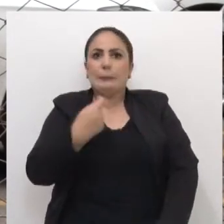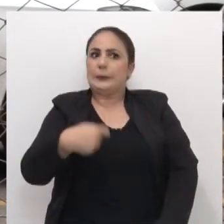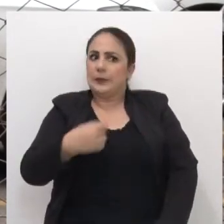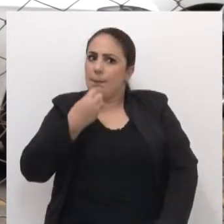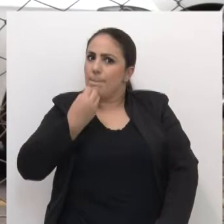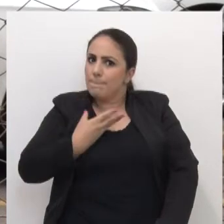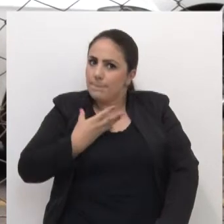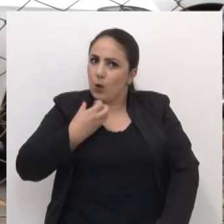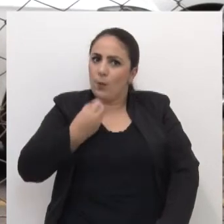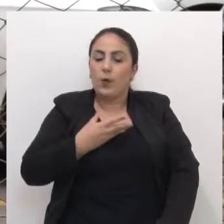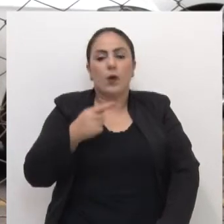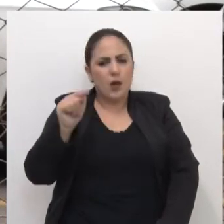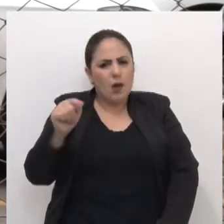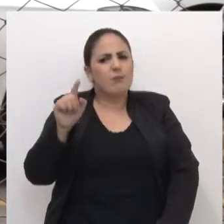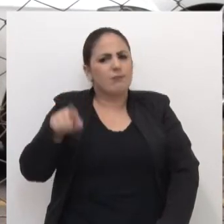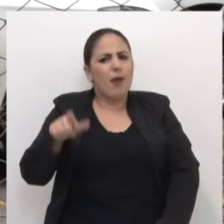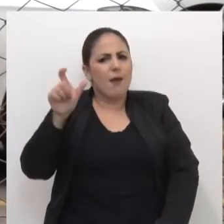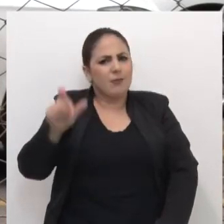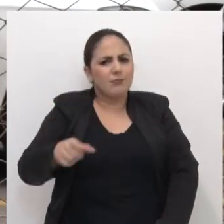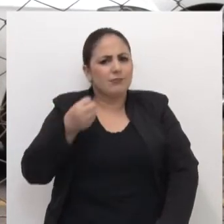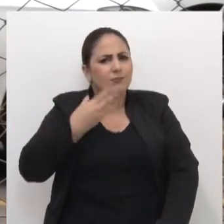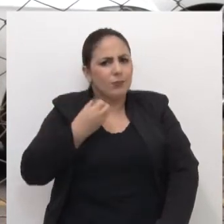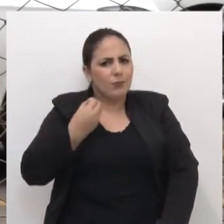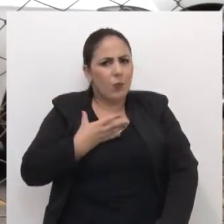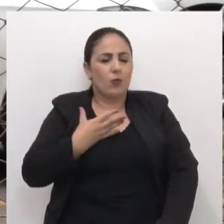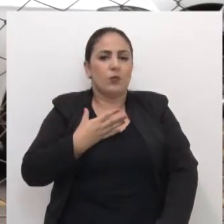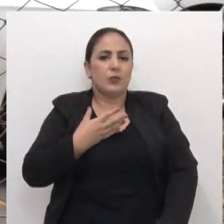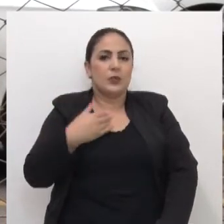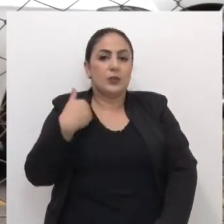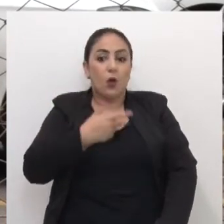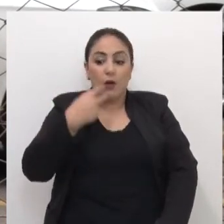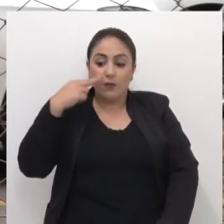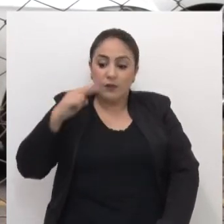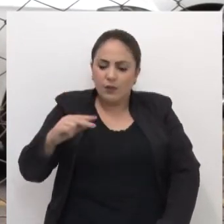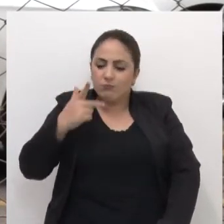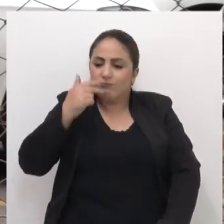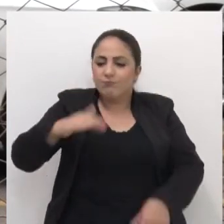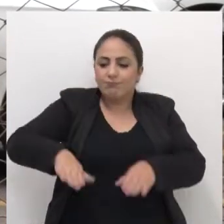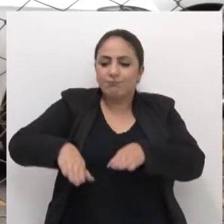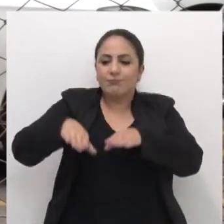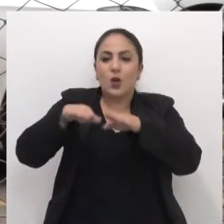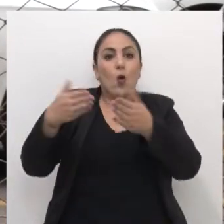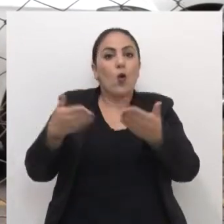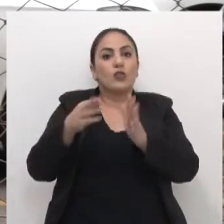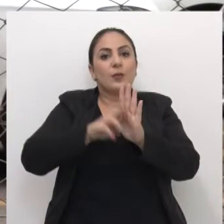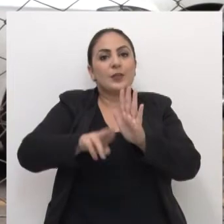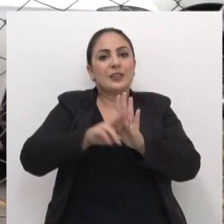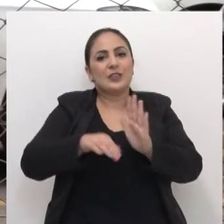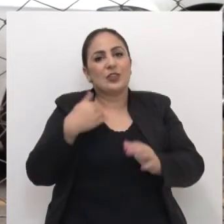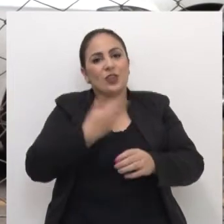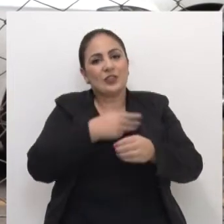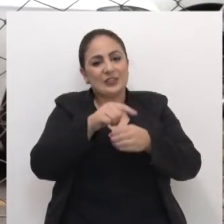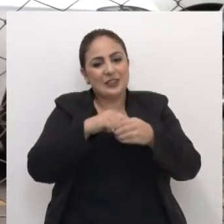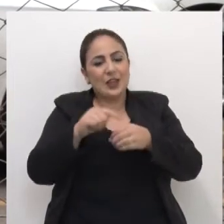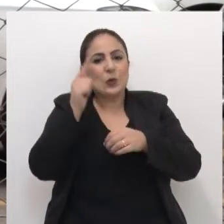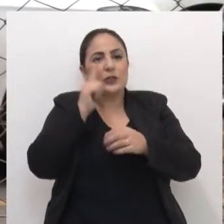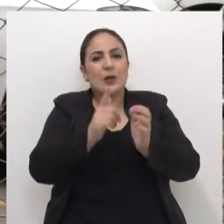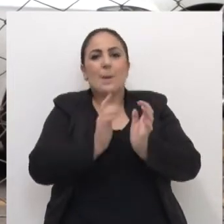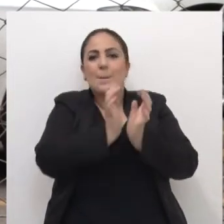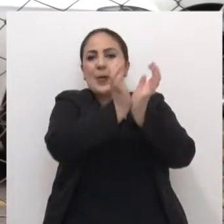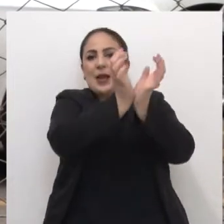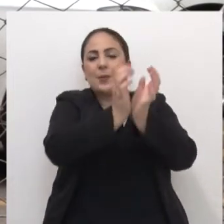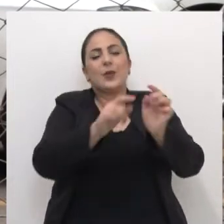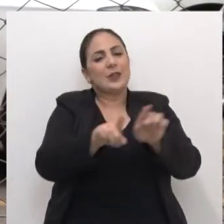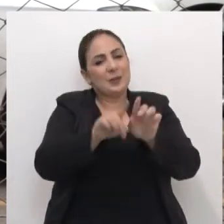o cara tem que ser taura. E o Arthur é um taura, é um cara que a gente se viu como criança e hoje tá aí representando a nossa cidade, ganhando